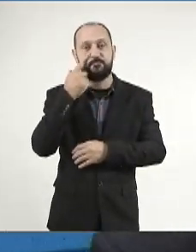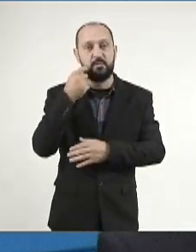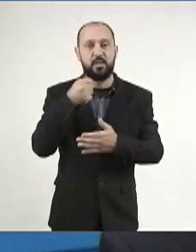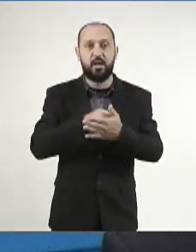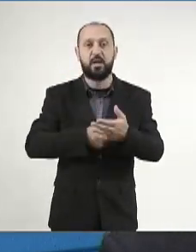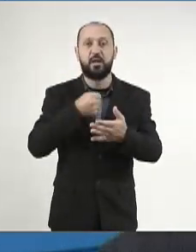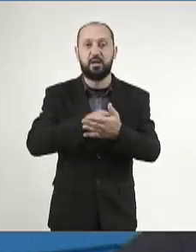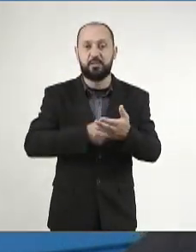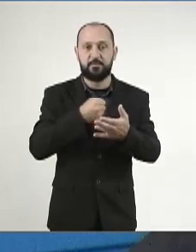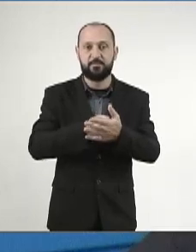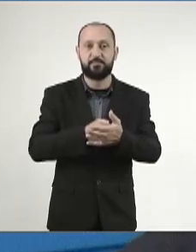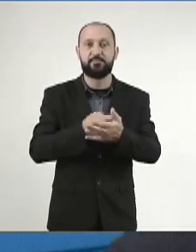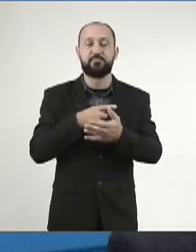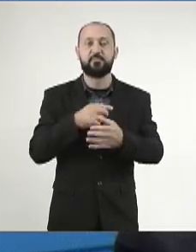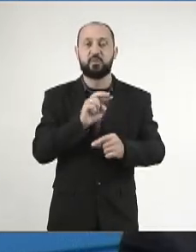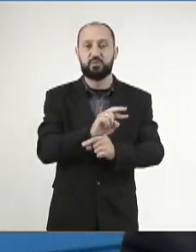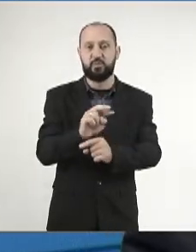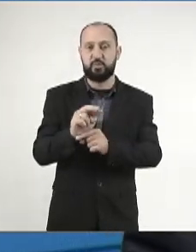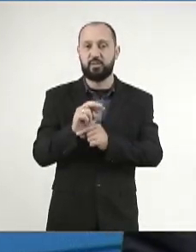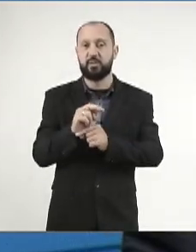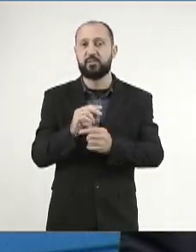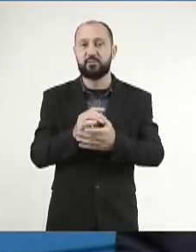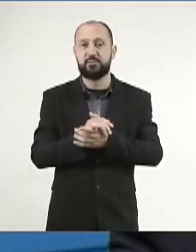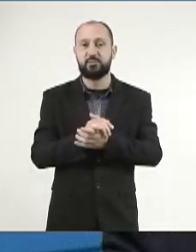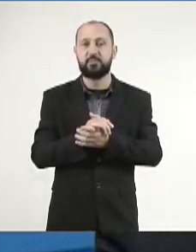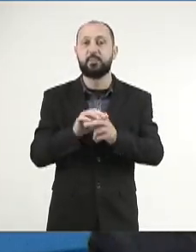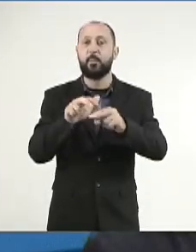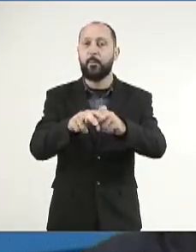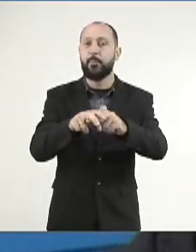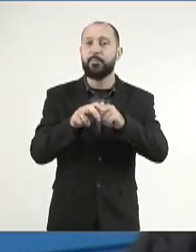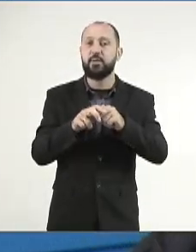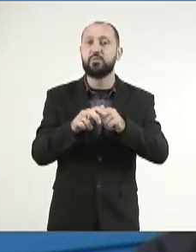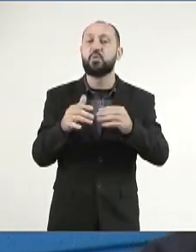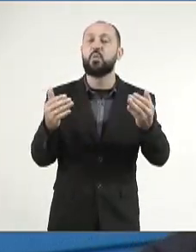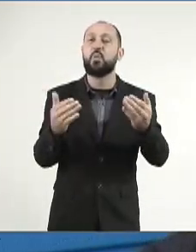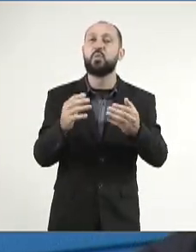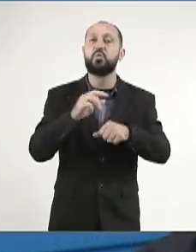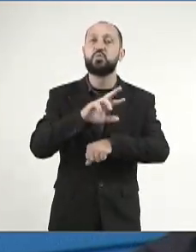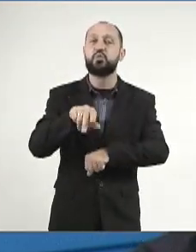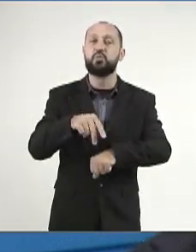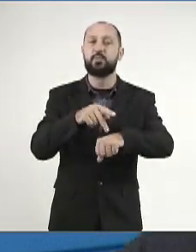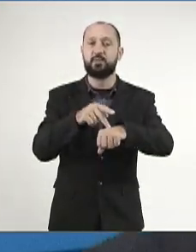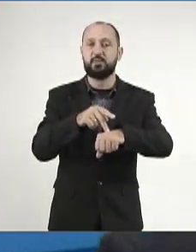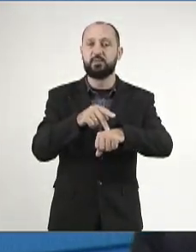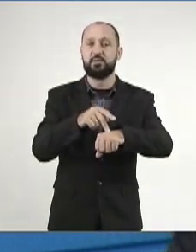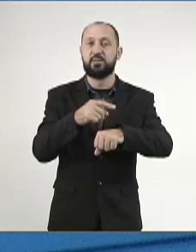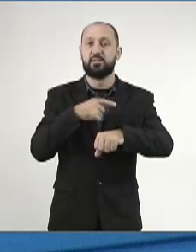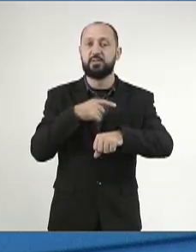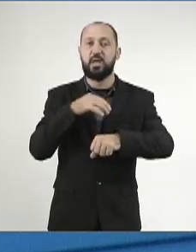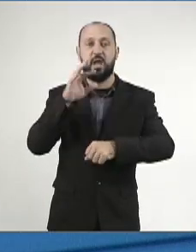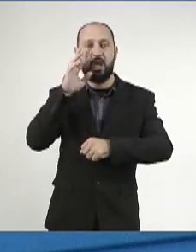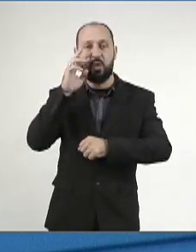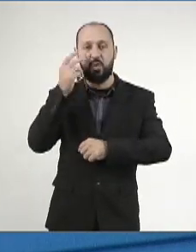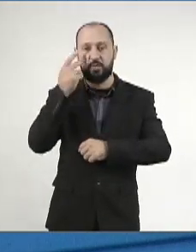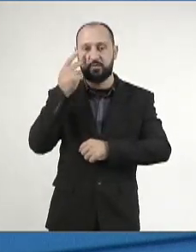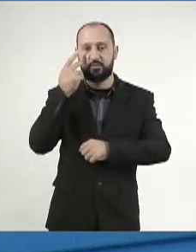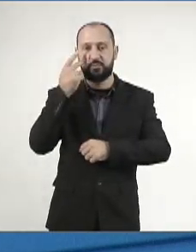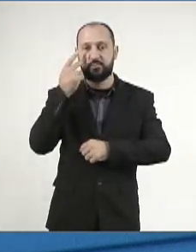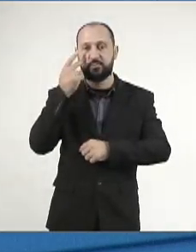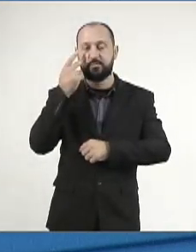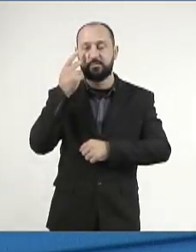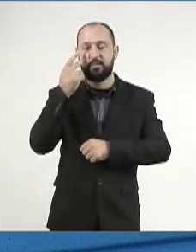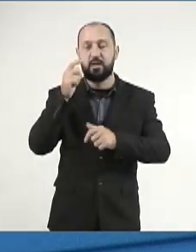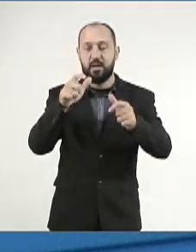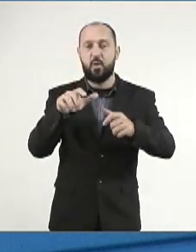garantir a sua preservação. Portanto, hoje no país, nós temos reconhecidos o